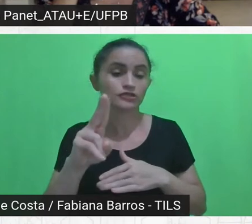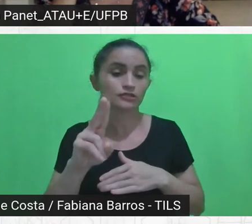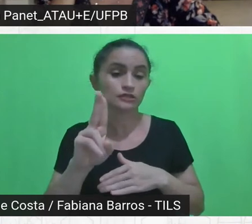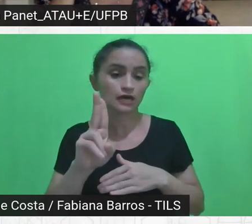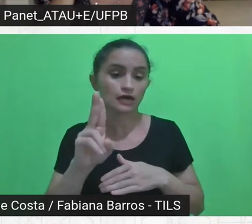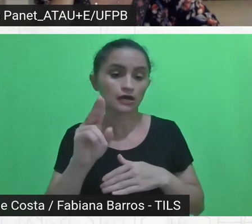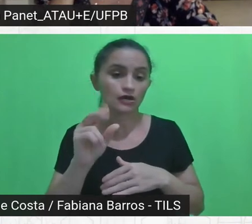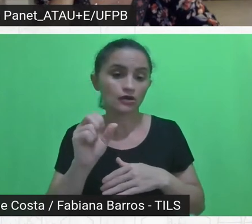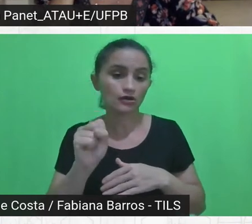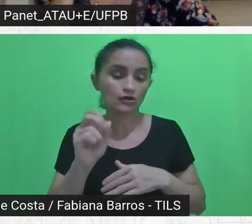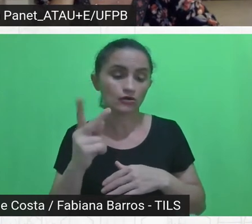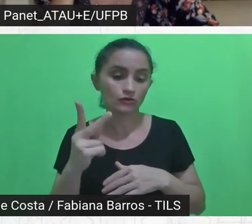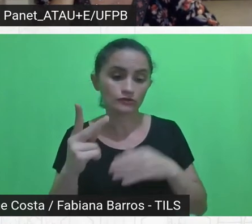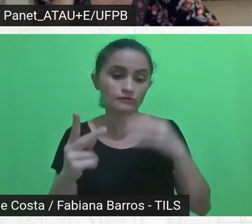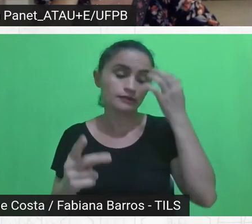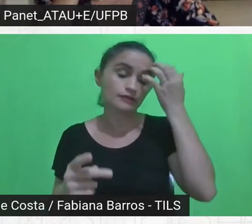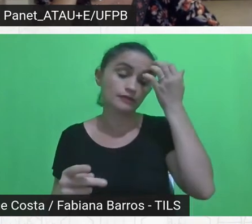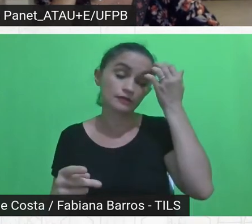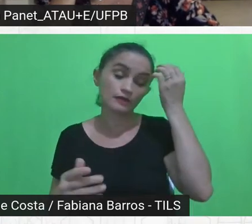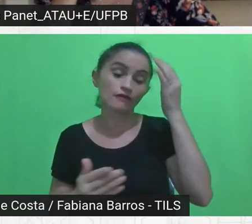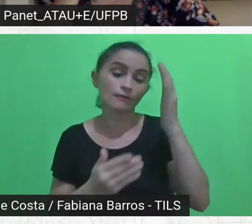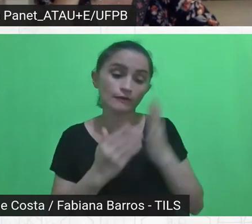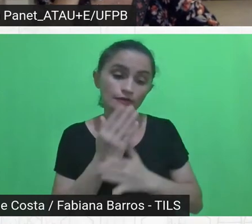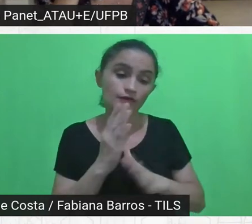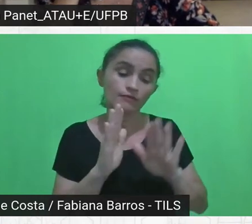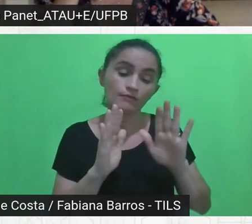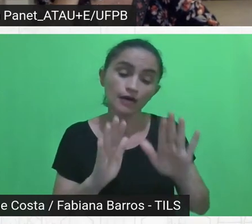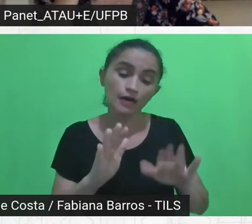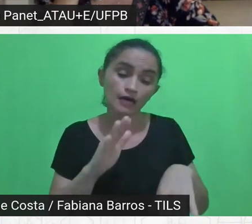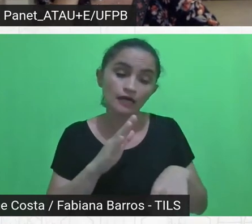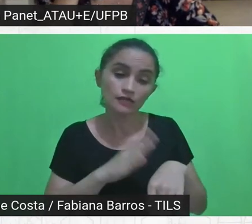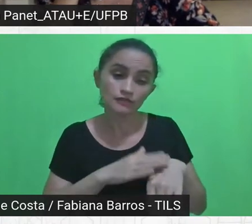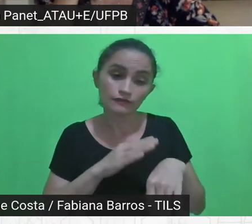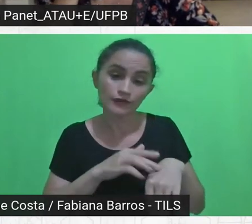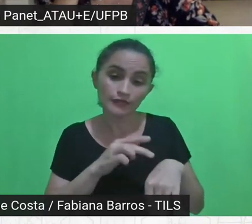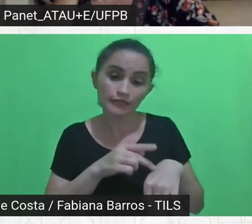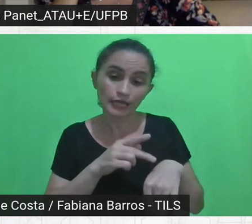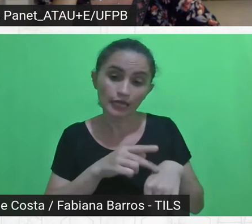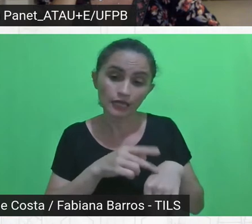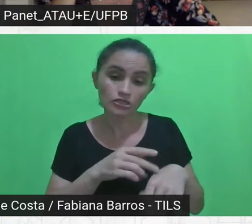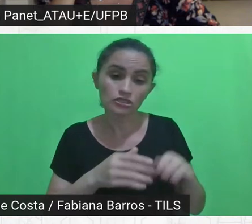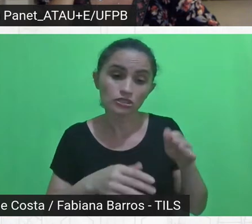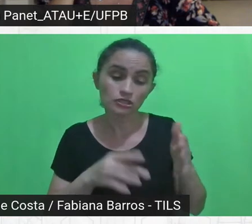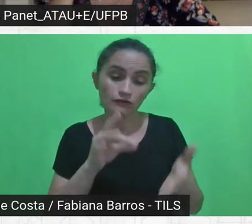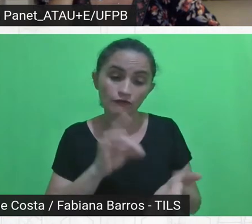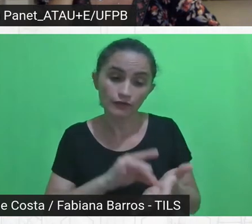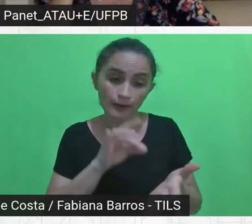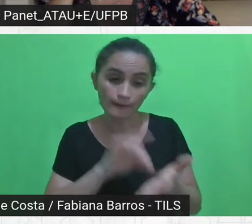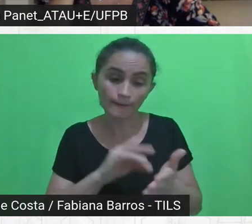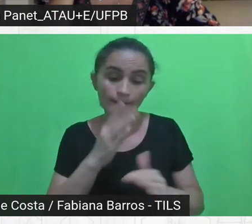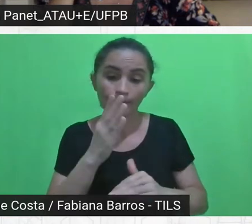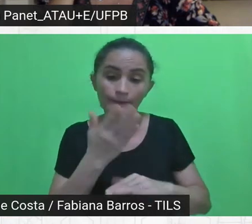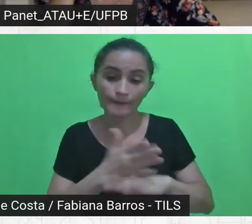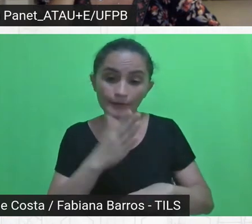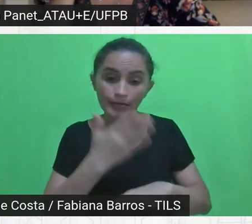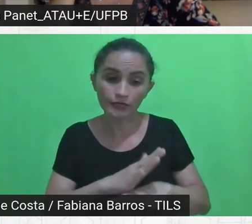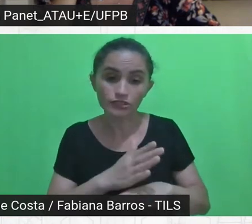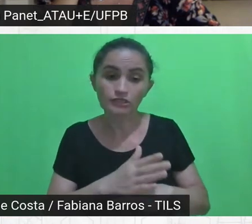sai na prática, acabou sendo, efetivamente, como curso de extensão,